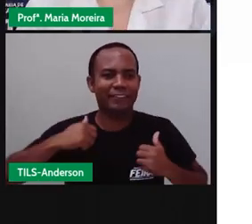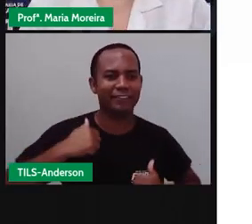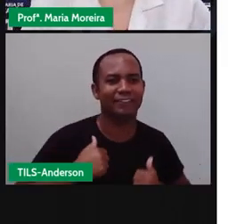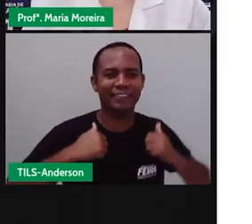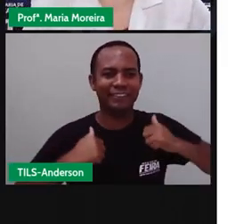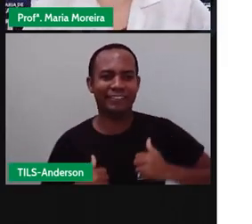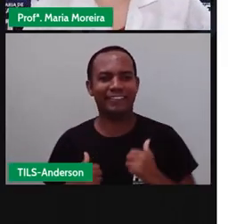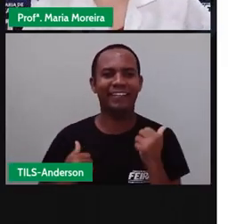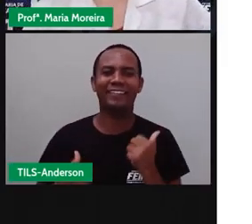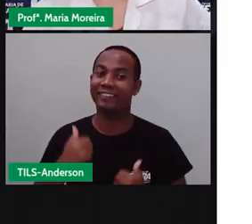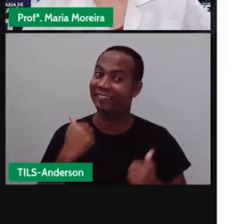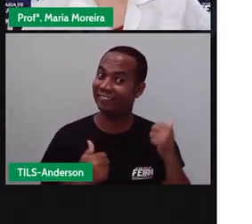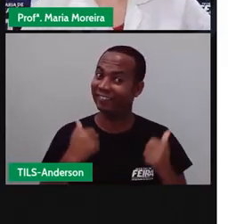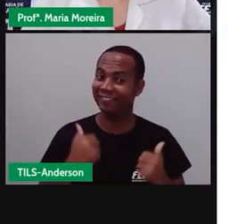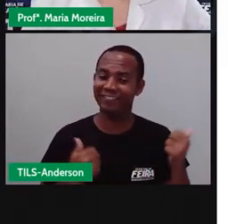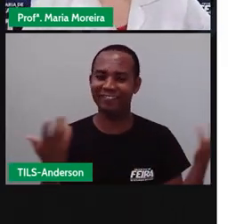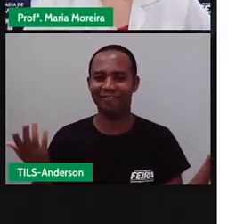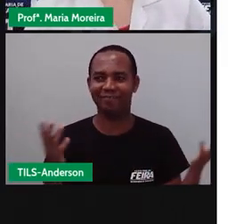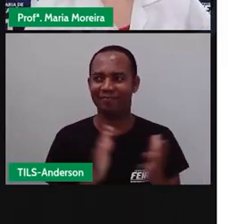fez bem pra gente, Anderson.